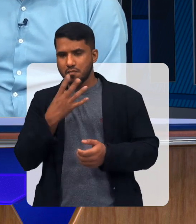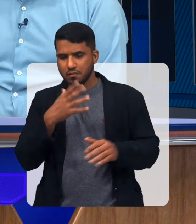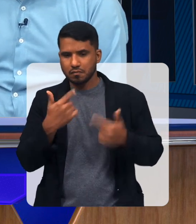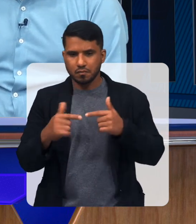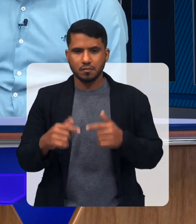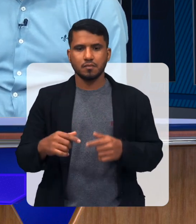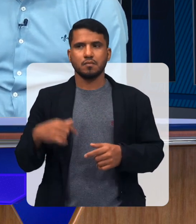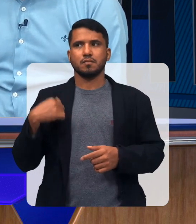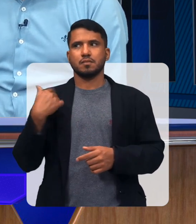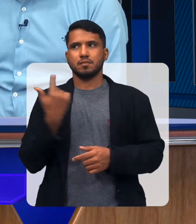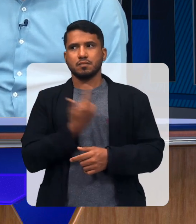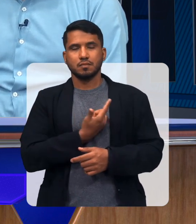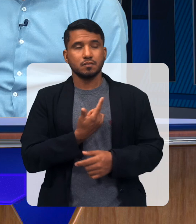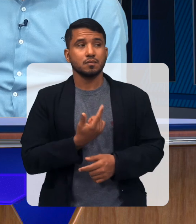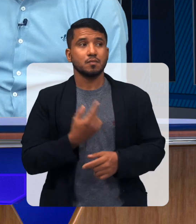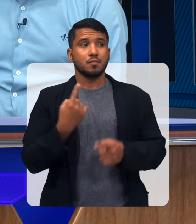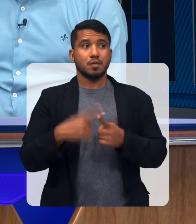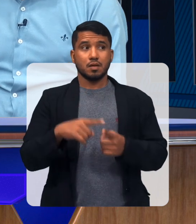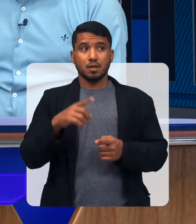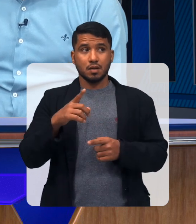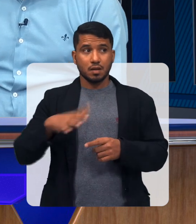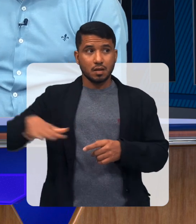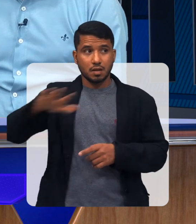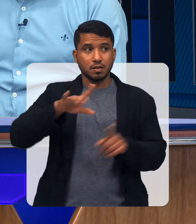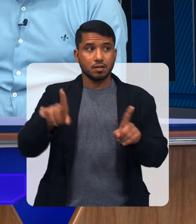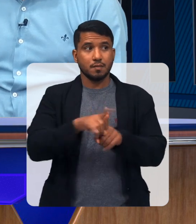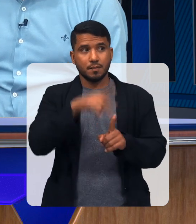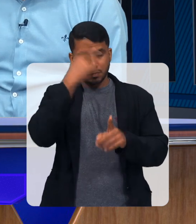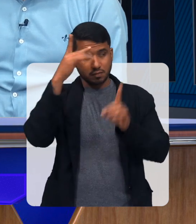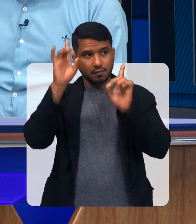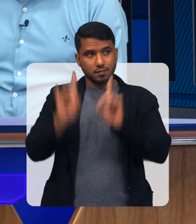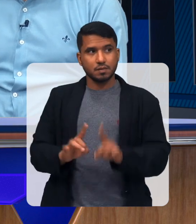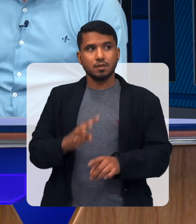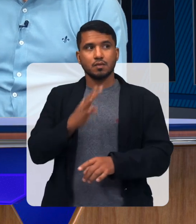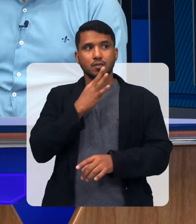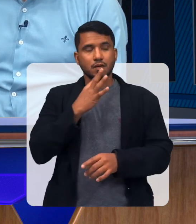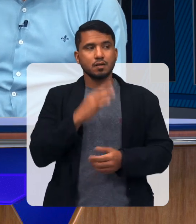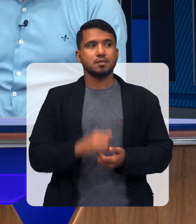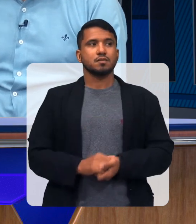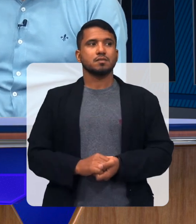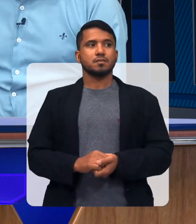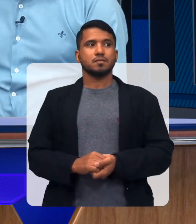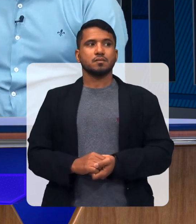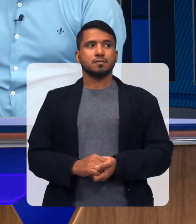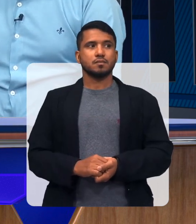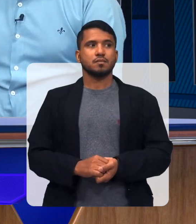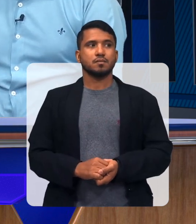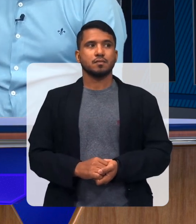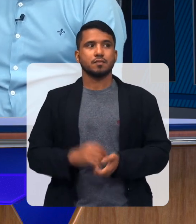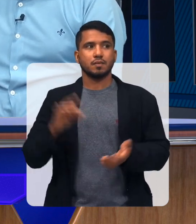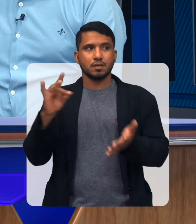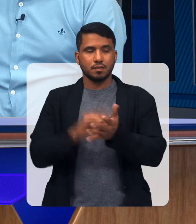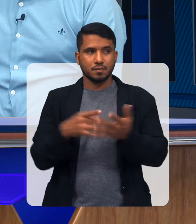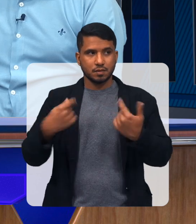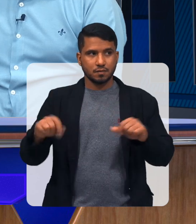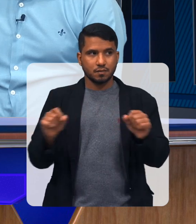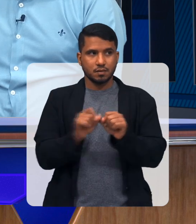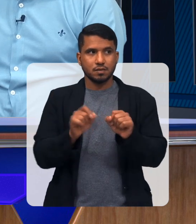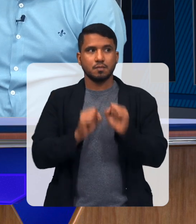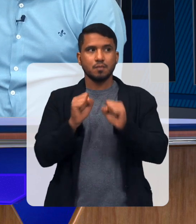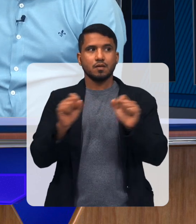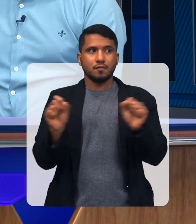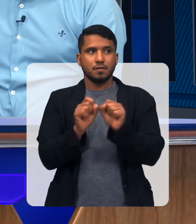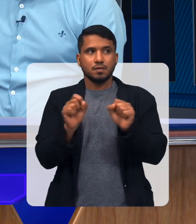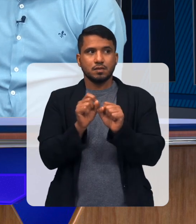dedicado A nossa categoria Até porque É do meio Ele é uma pessoa Com deficiência física E realmente Deve